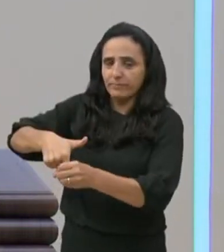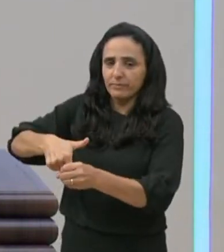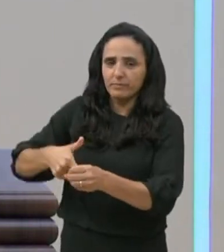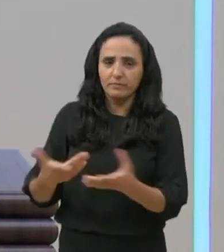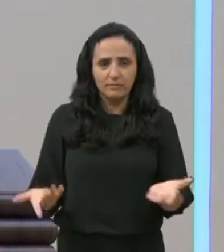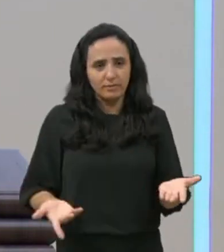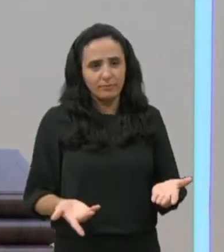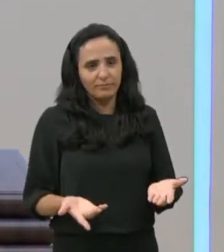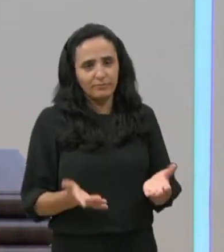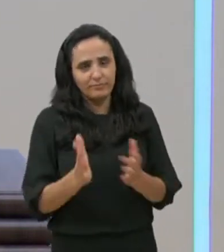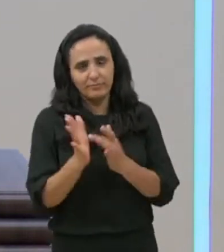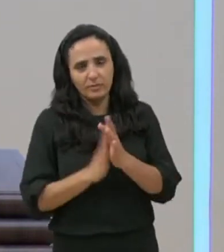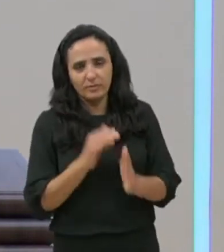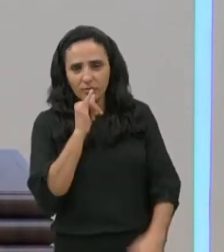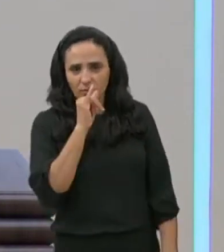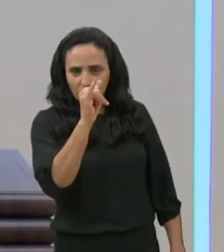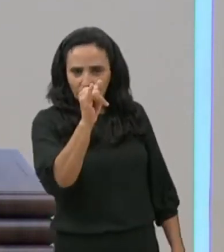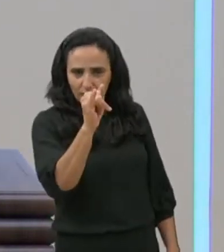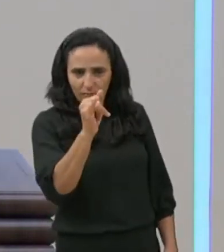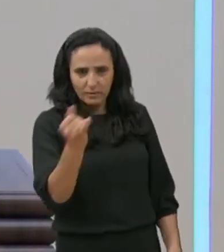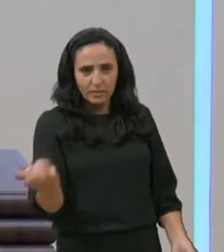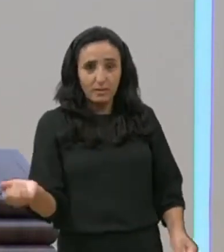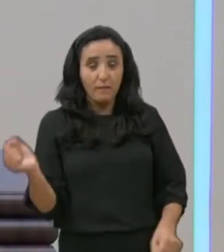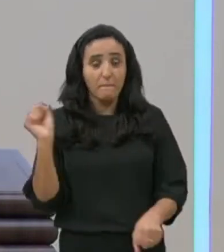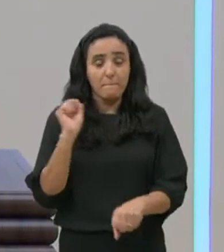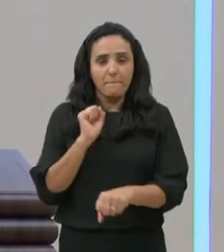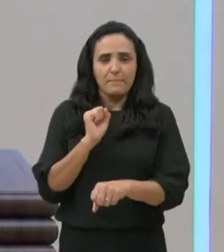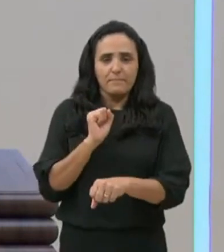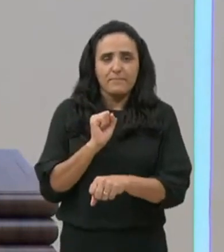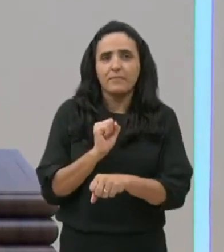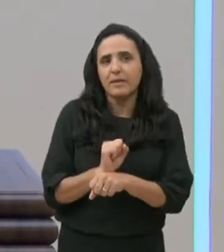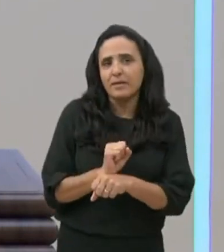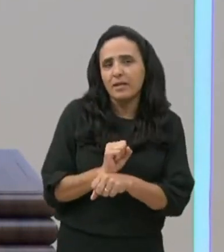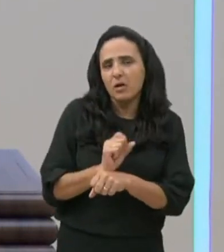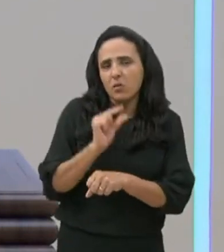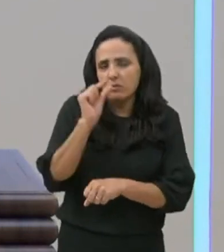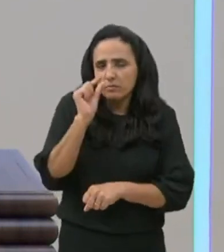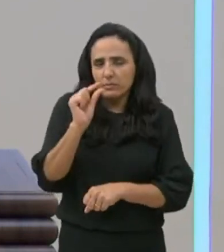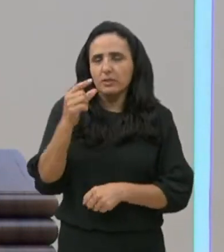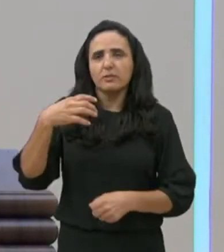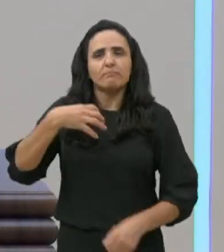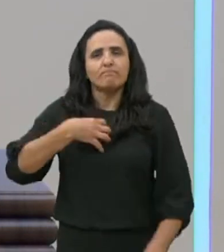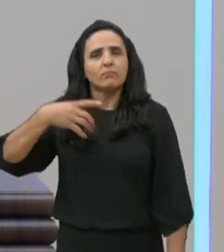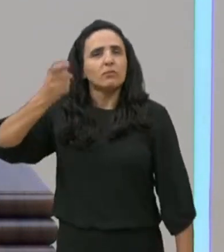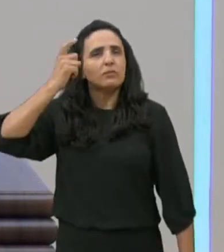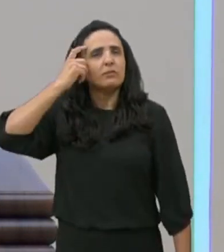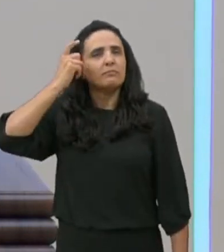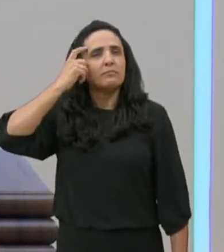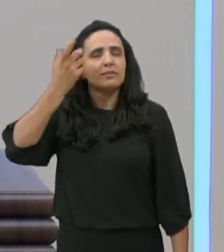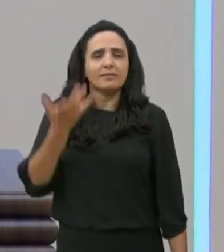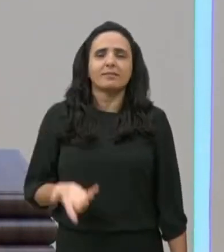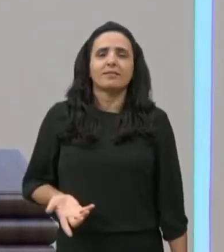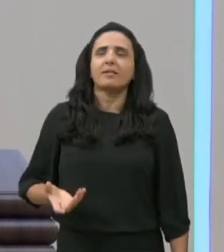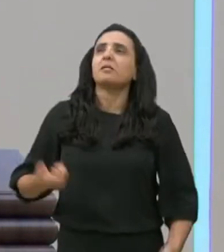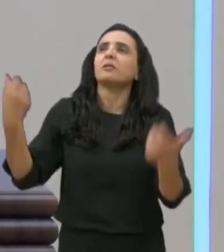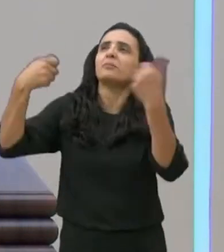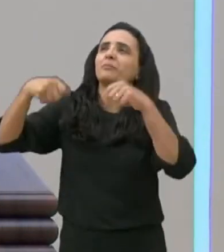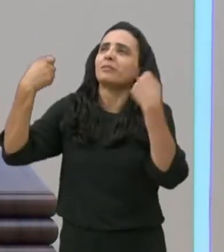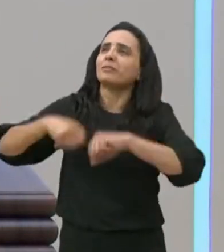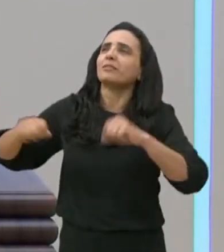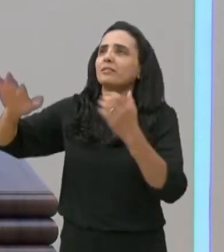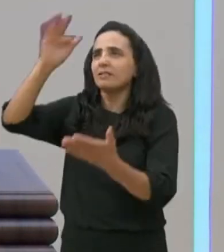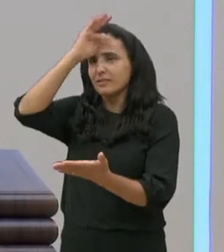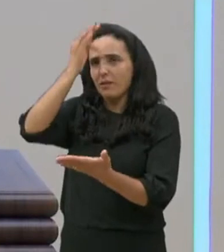o Senhor, te convoca, a parar, para abastecer, a fé, da tua vida, bendita é Deus, para todos sempre,